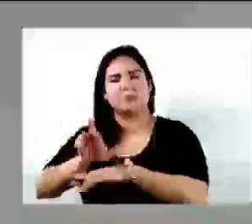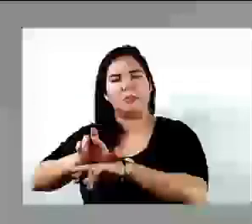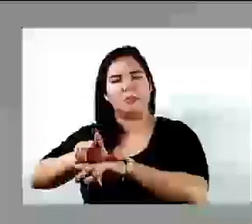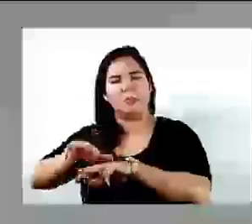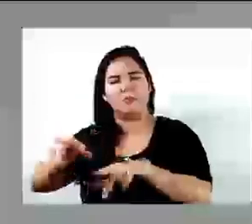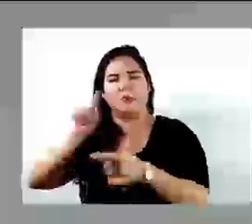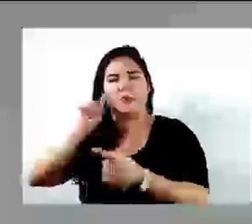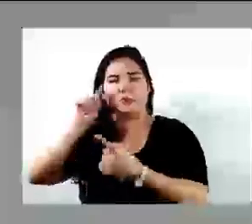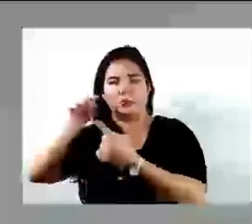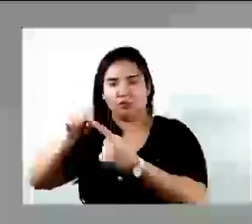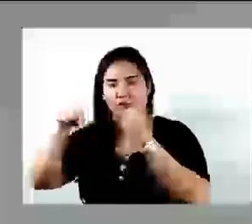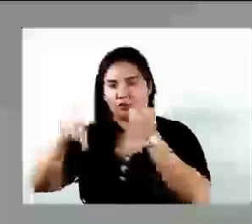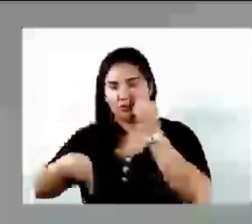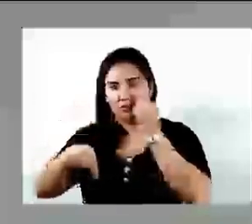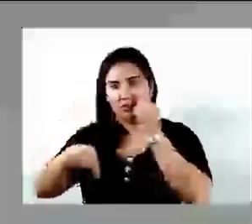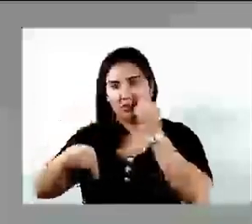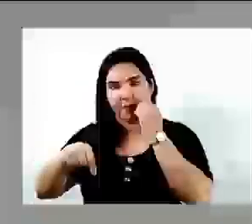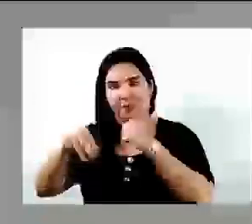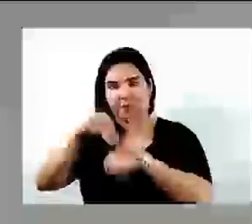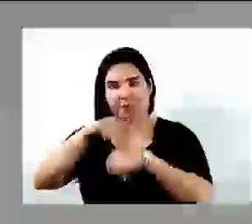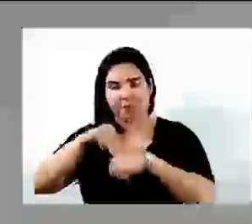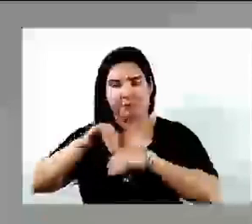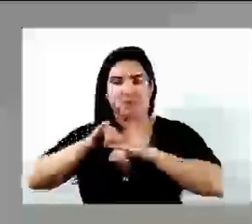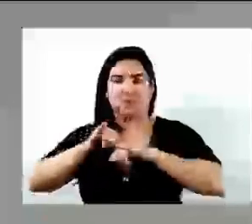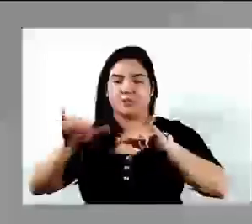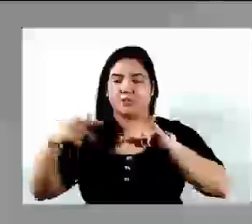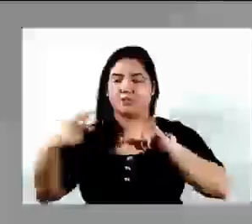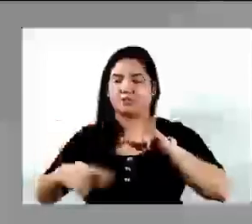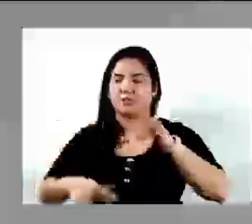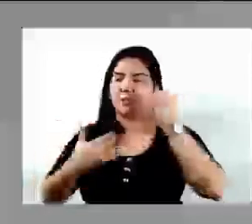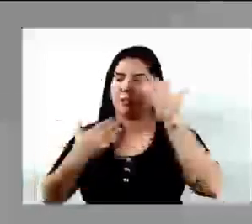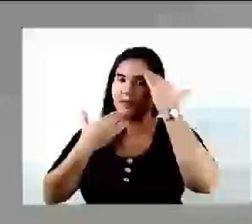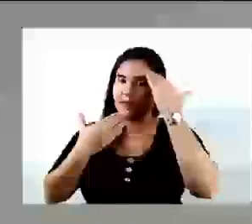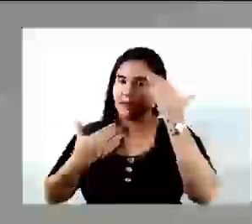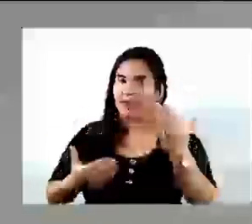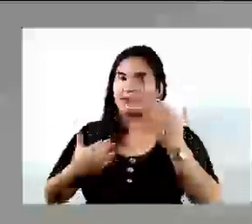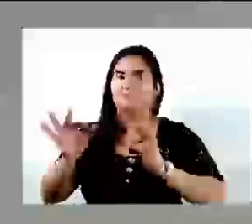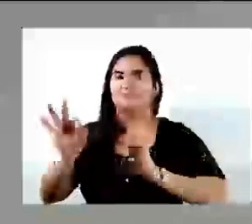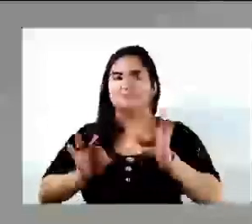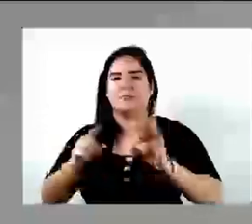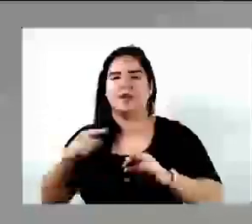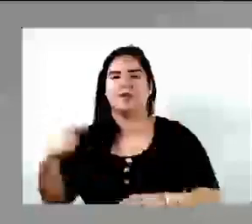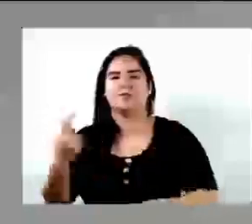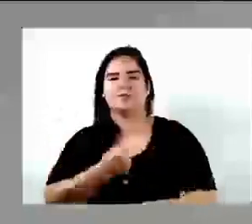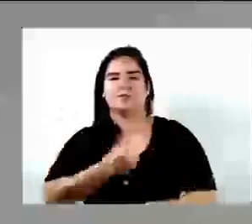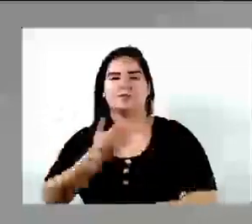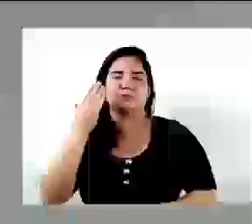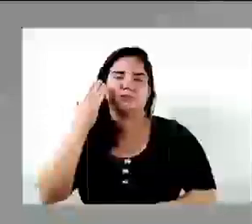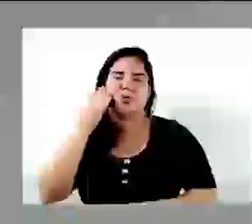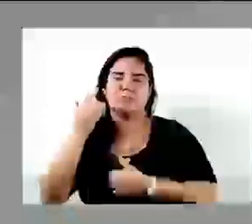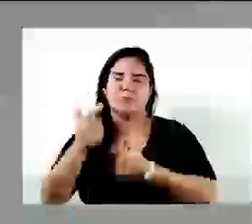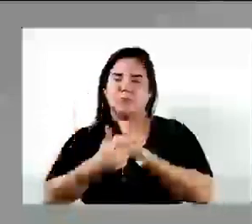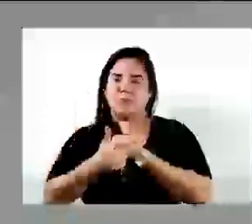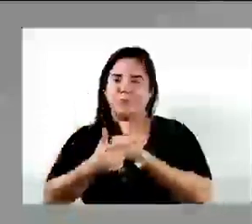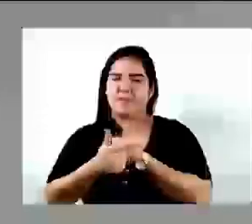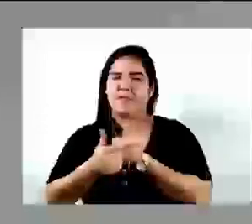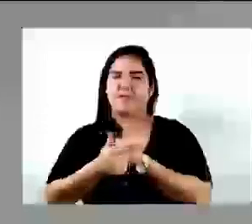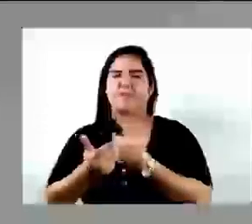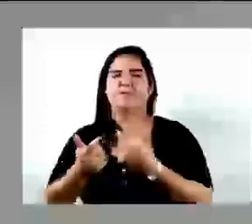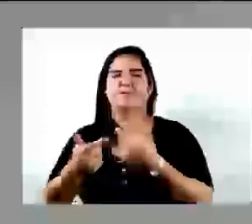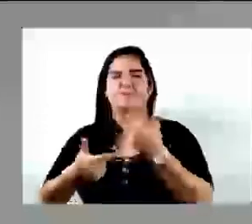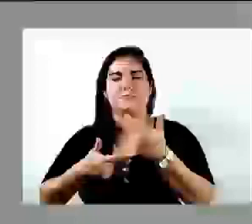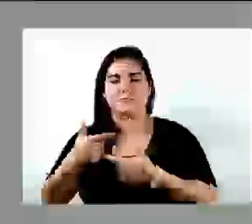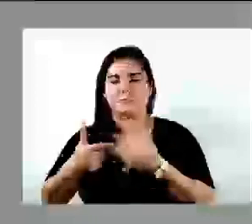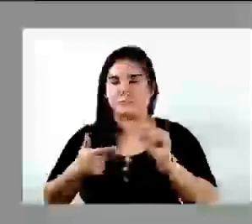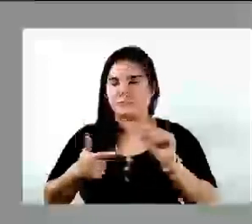nosso município, dizer que a Câmara agradece nessa interlocução e a gente sabe que o papel, a demanda não é grande, não é